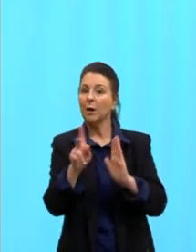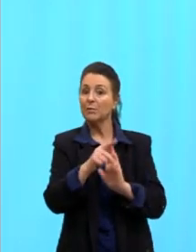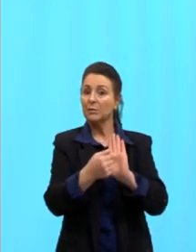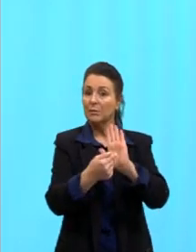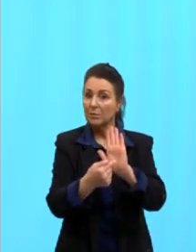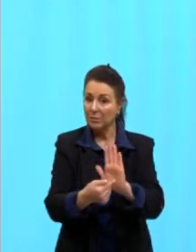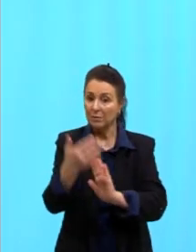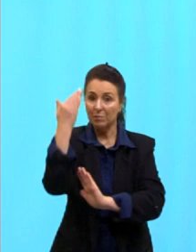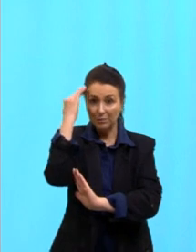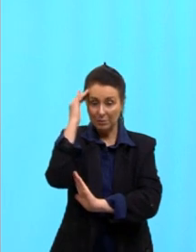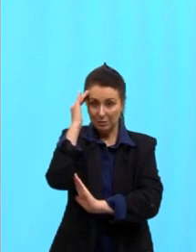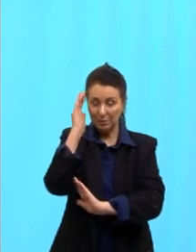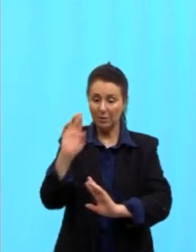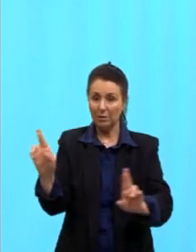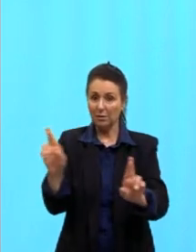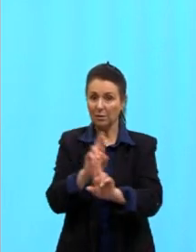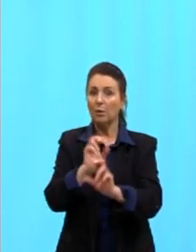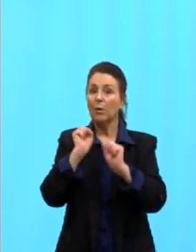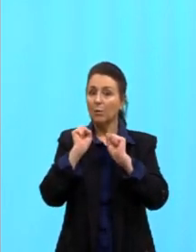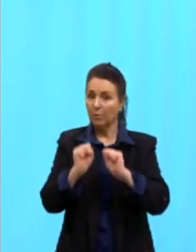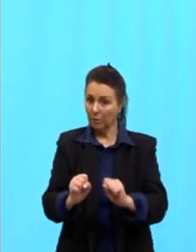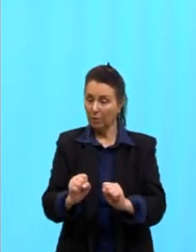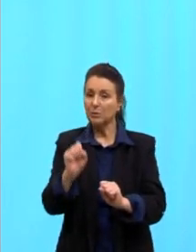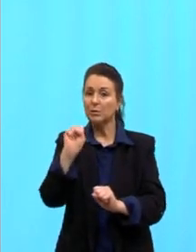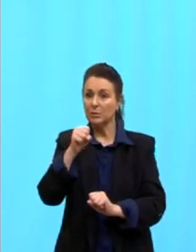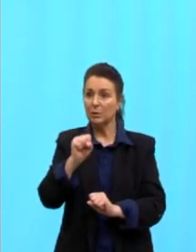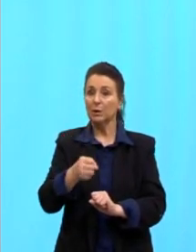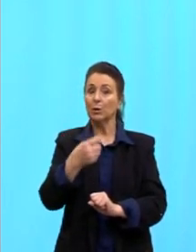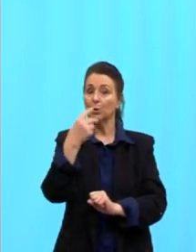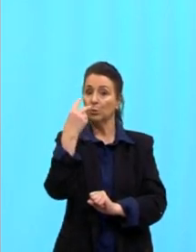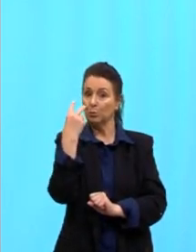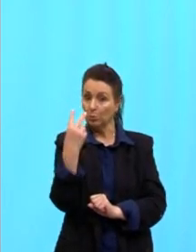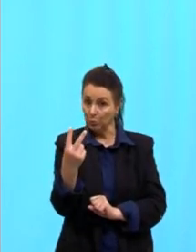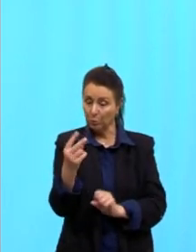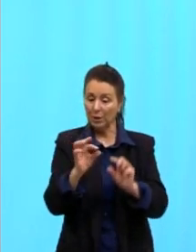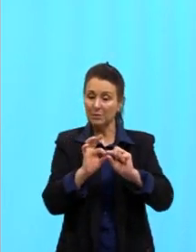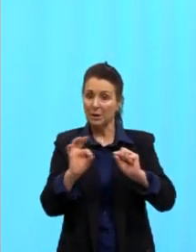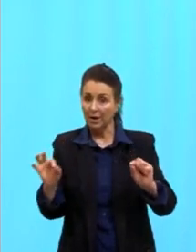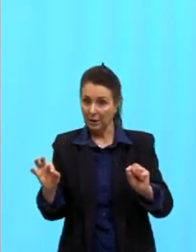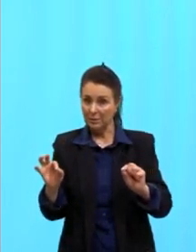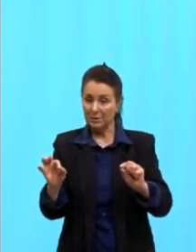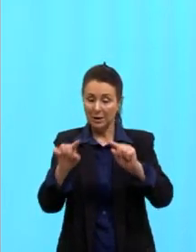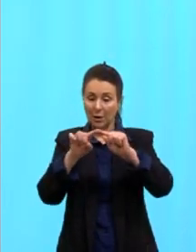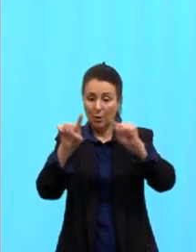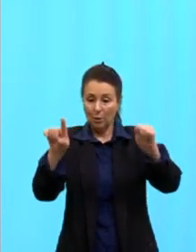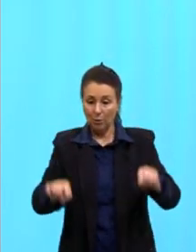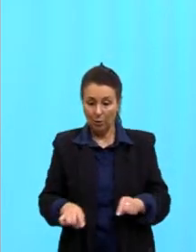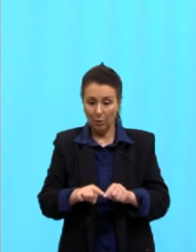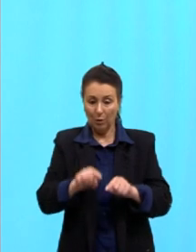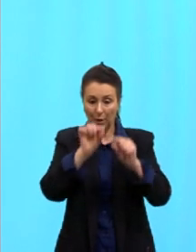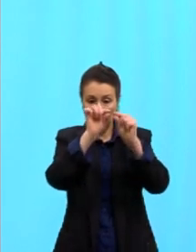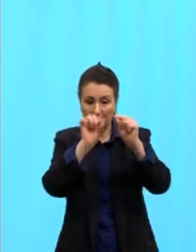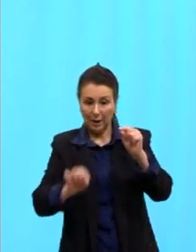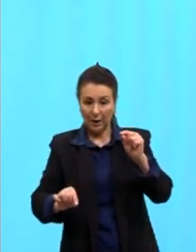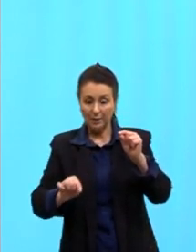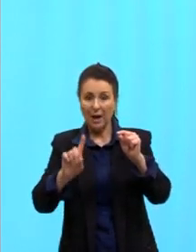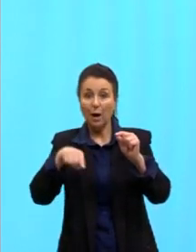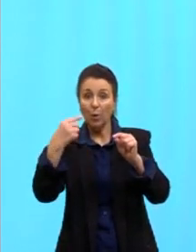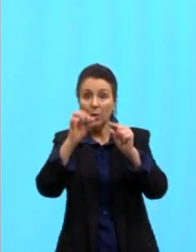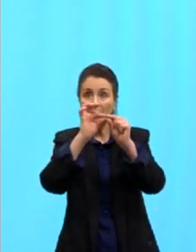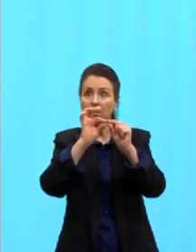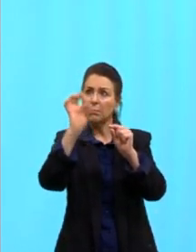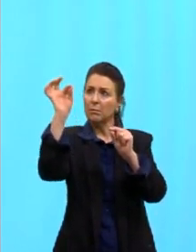relação. É possível, então, duas retas que não estão contidas no mesmo plano, nós